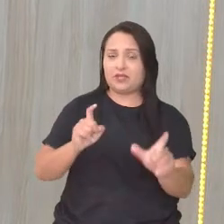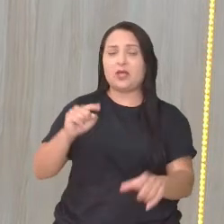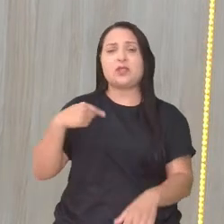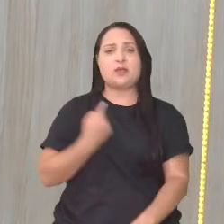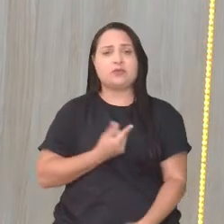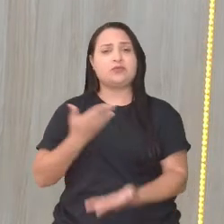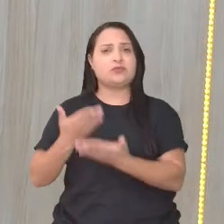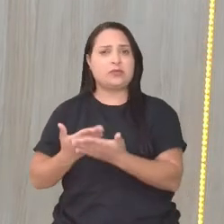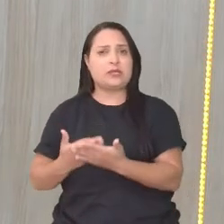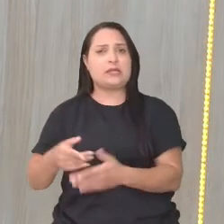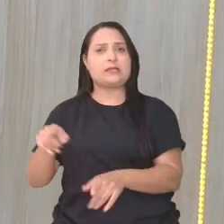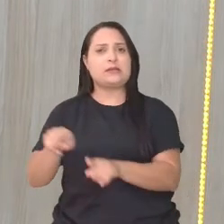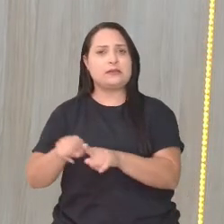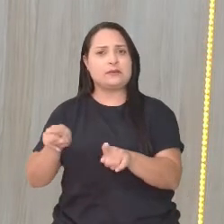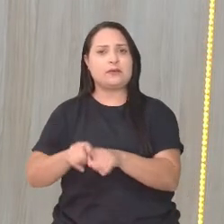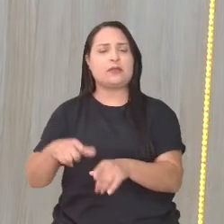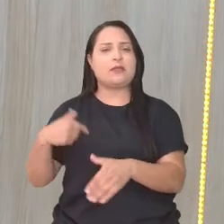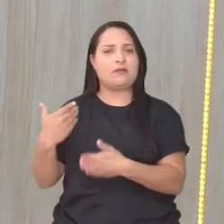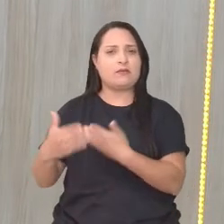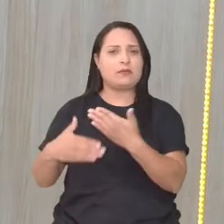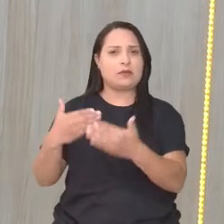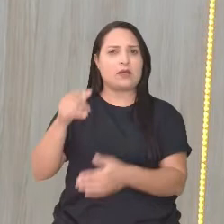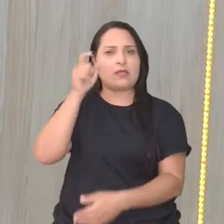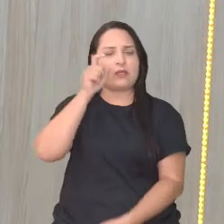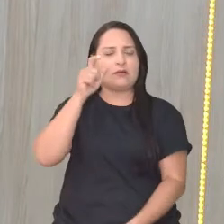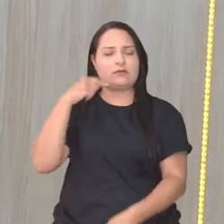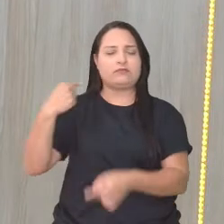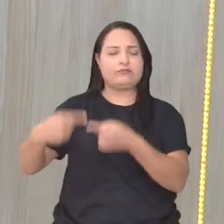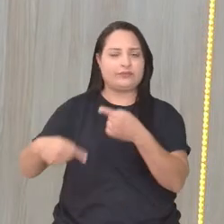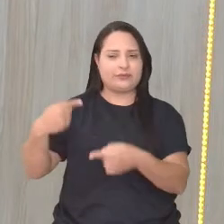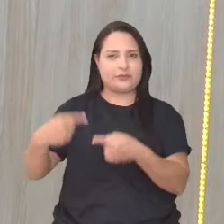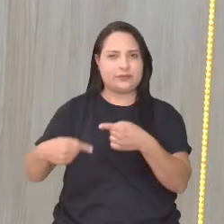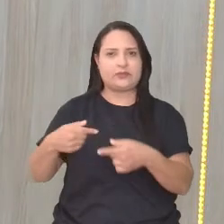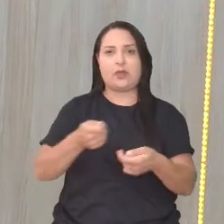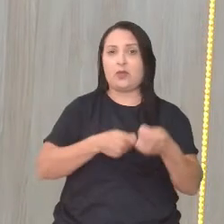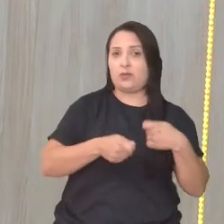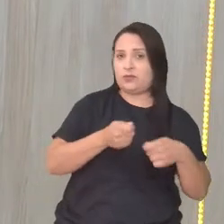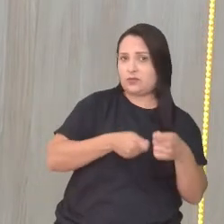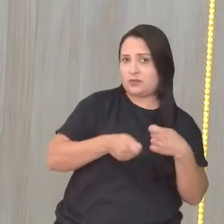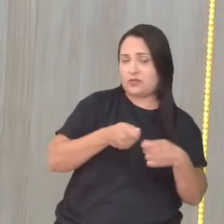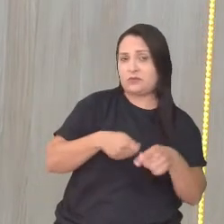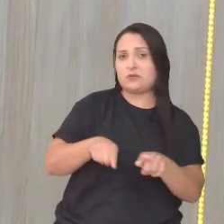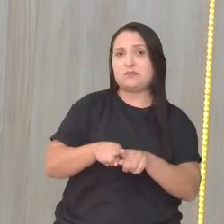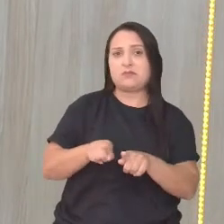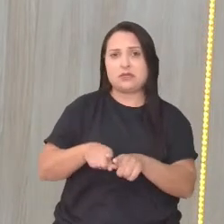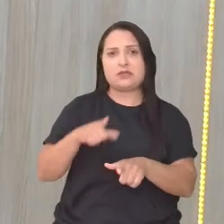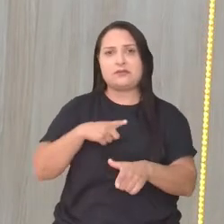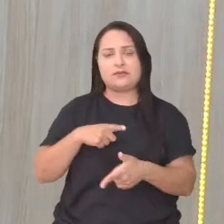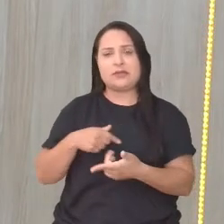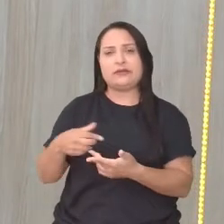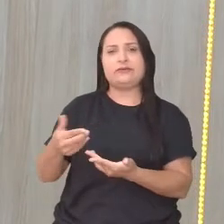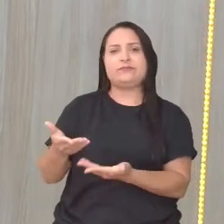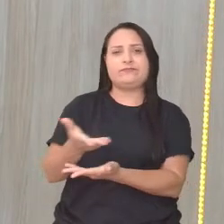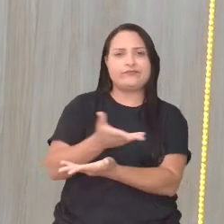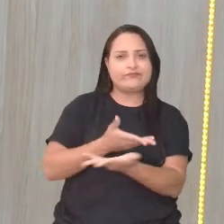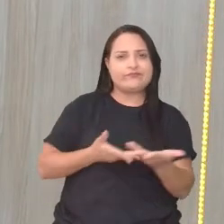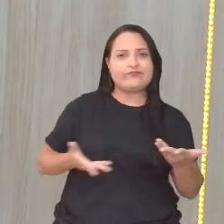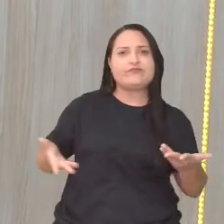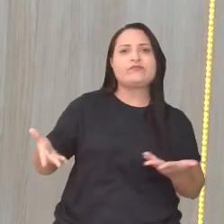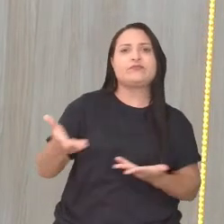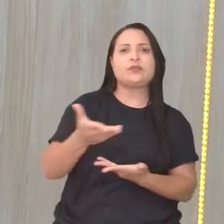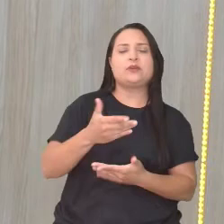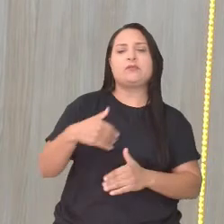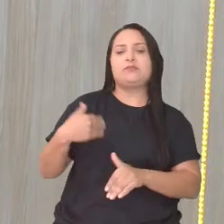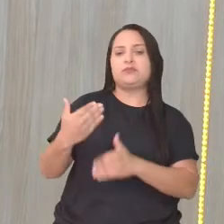que houve processos ali, né? De interesses políticos, econômicos. Tudo isso relacionado pra esse